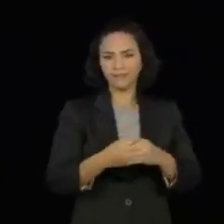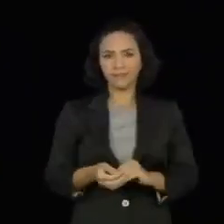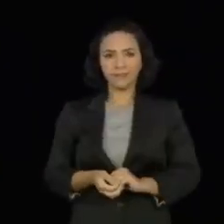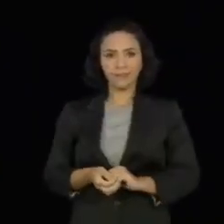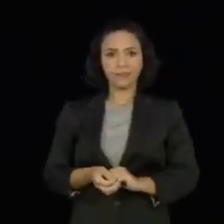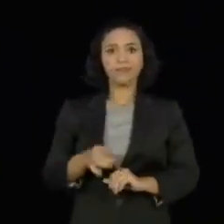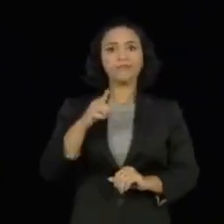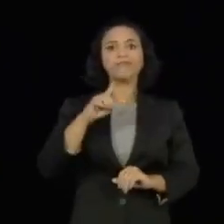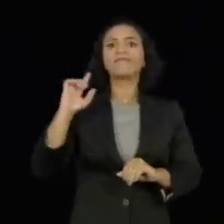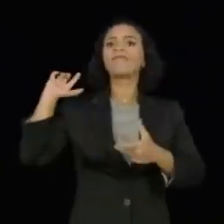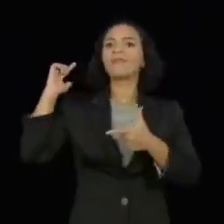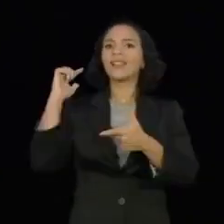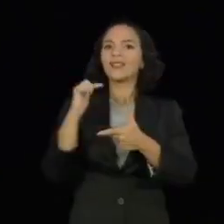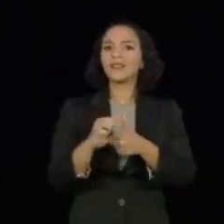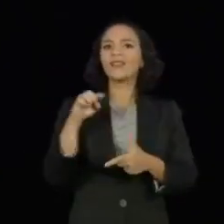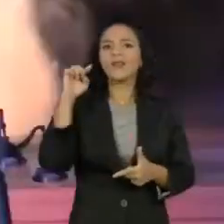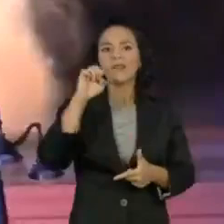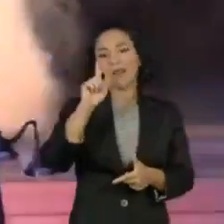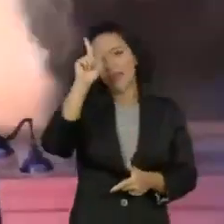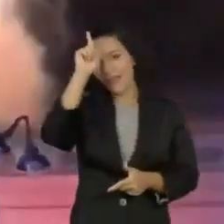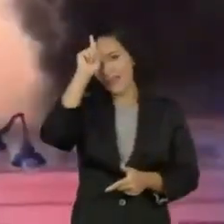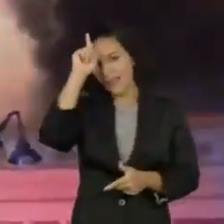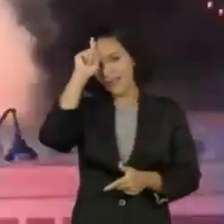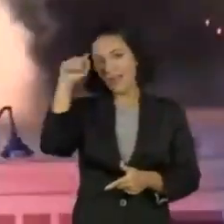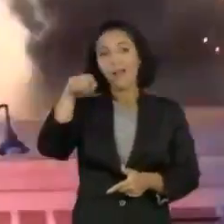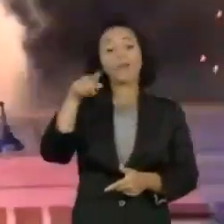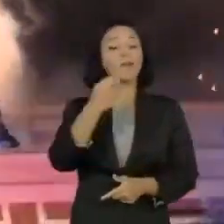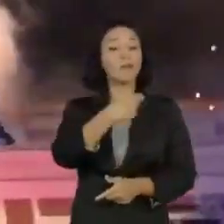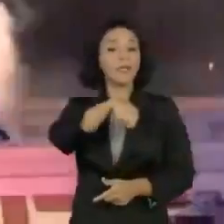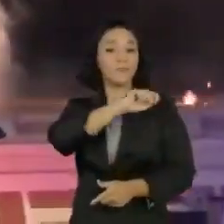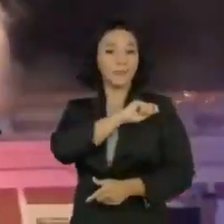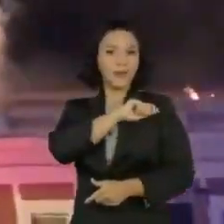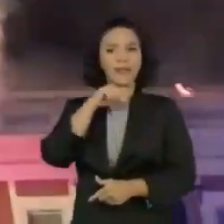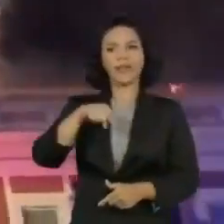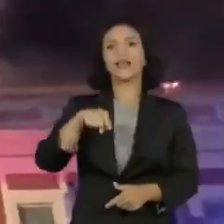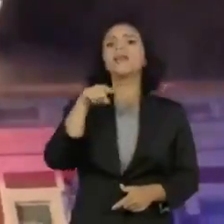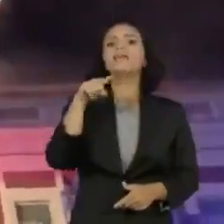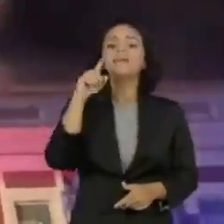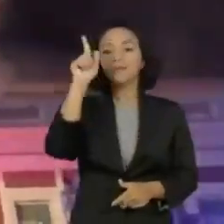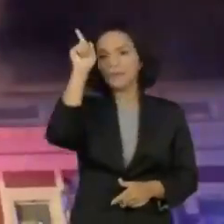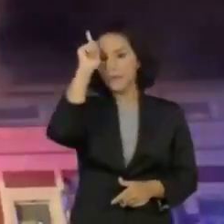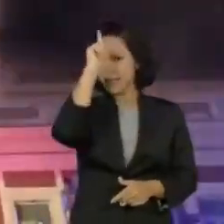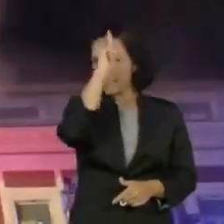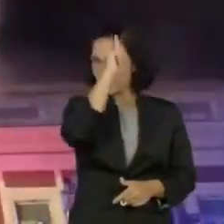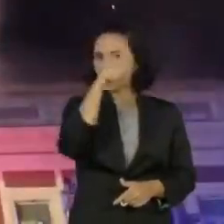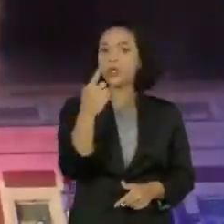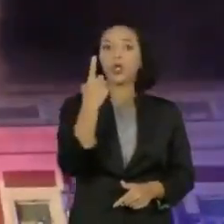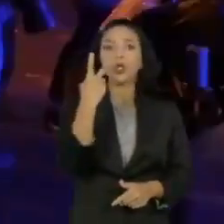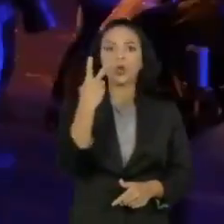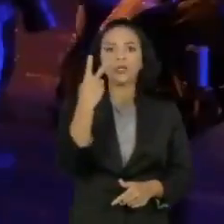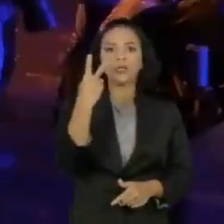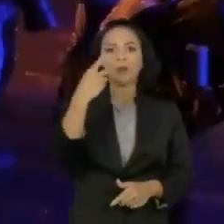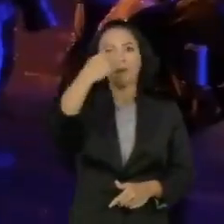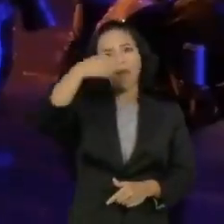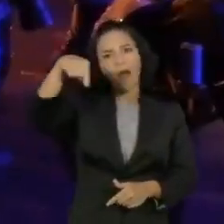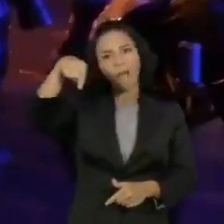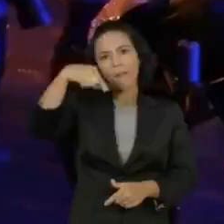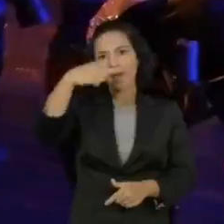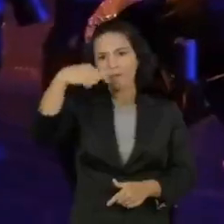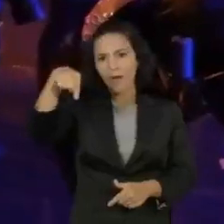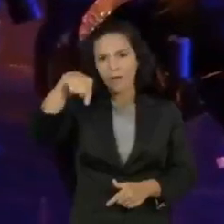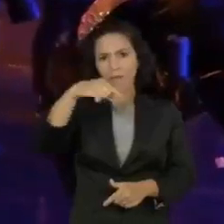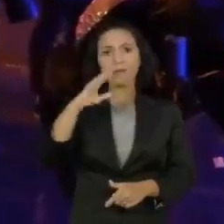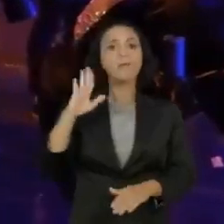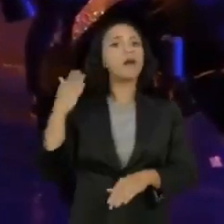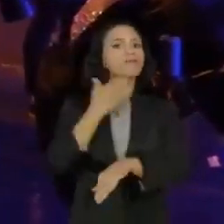O tradicional relógio na Puerta del Sol, de Madrid, na Espanha, tocou no Ano Novo com 12 badaladas, sem a presença